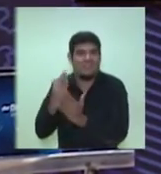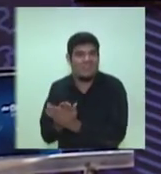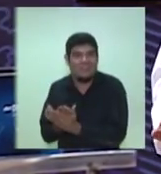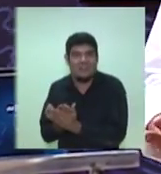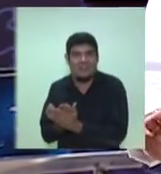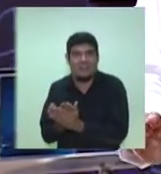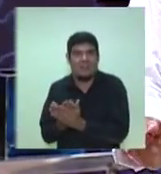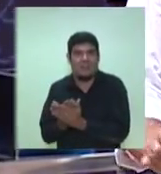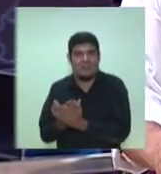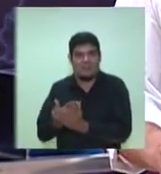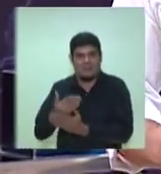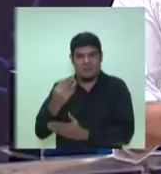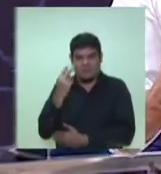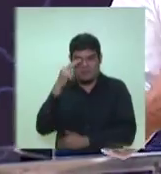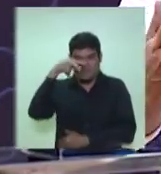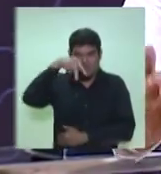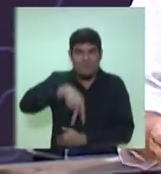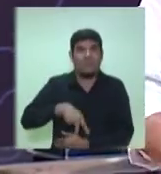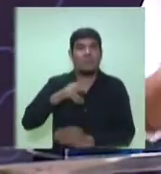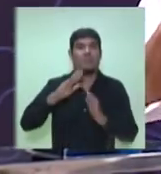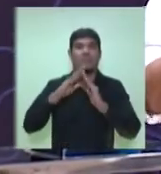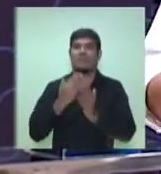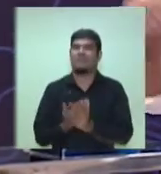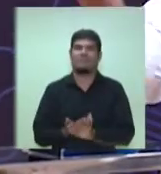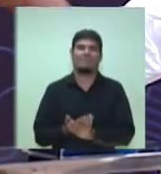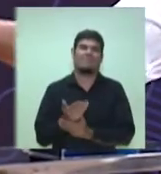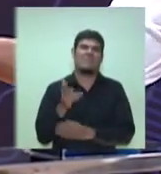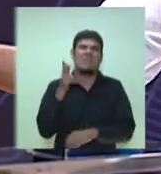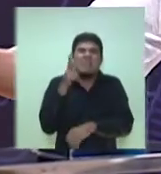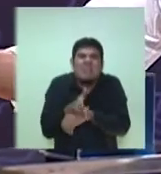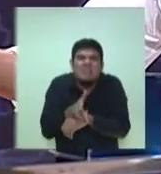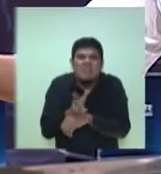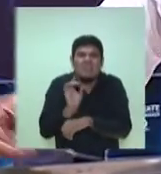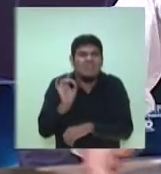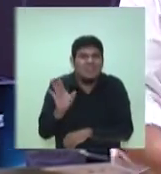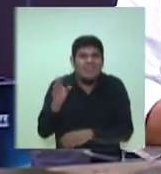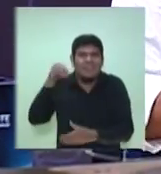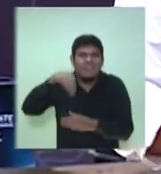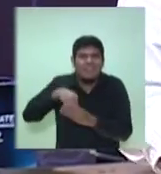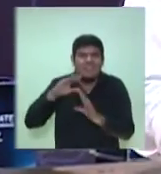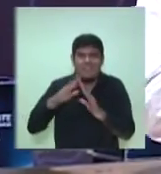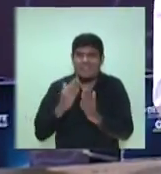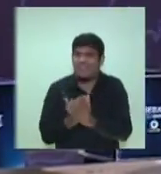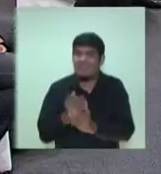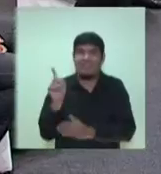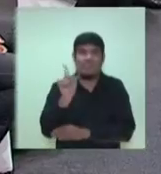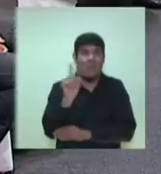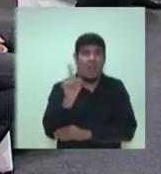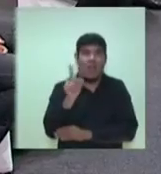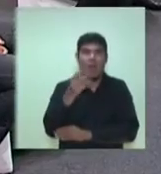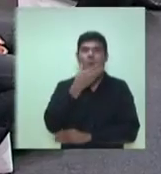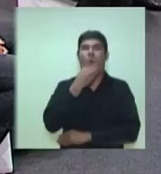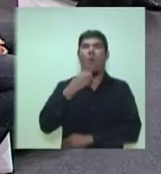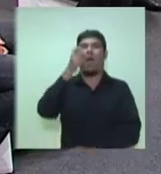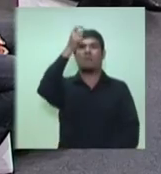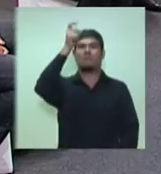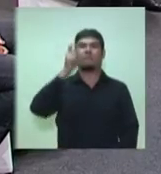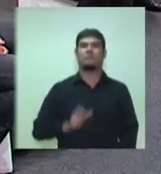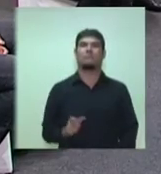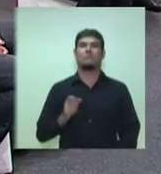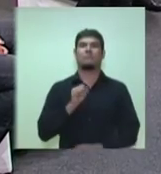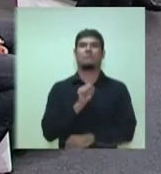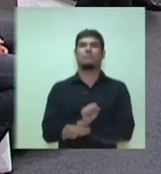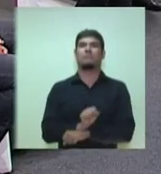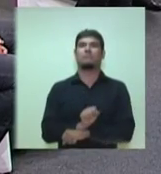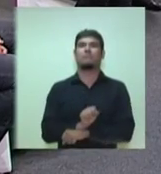frente das escolas municipais. Isso não se faz com câmeras instaladas dentro da escola. Isso se faz com o homem na porta da escola. Por isso,